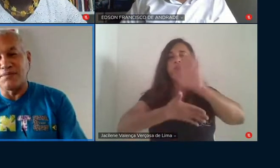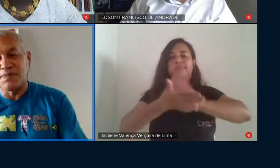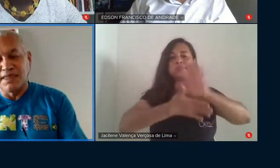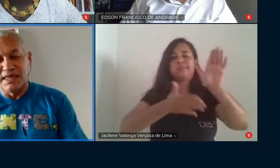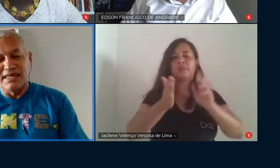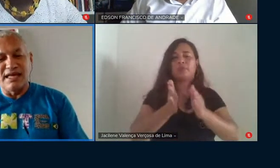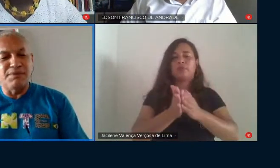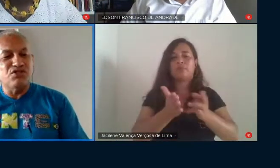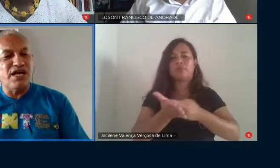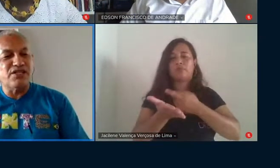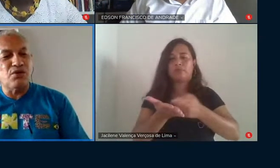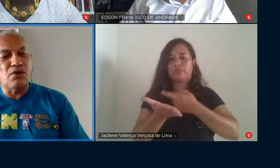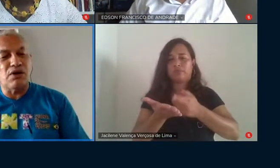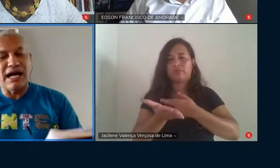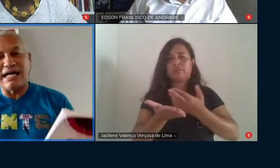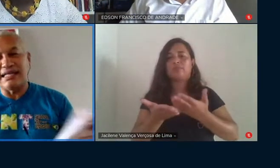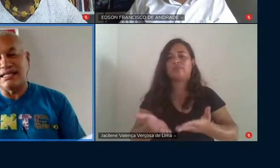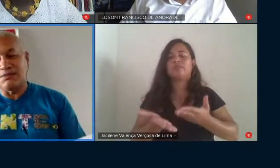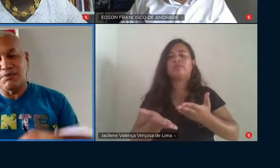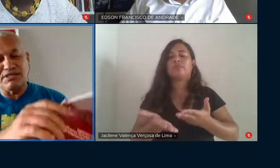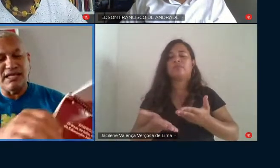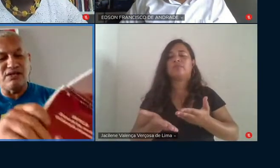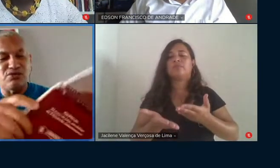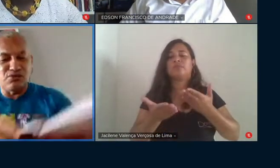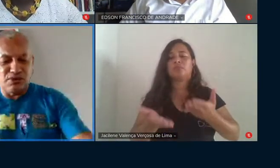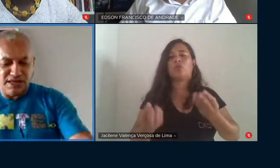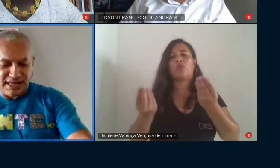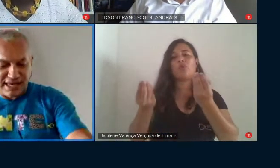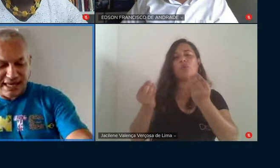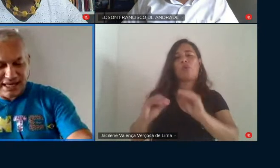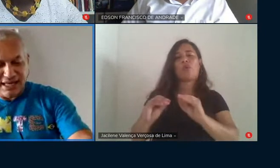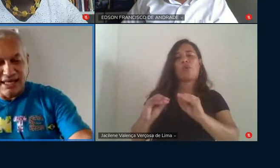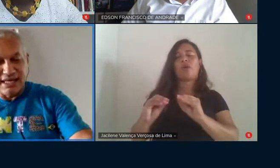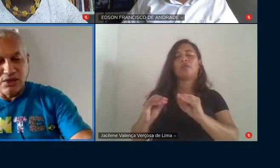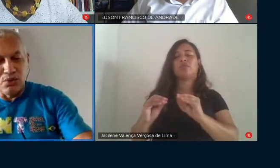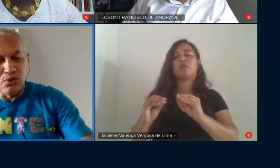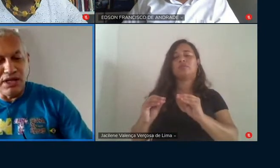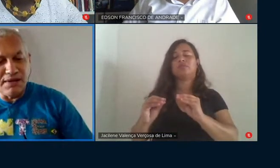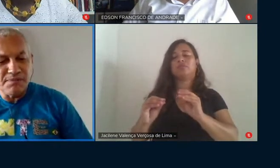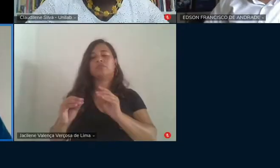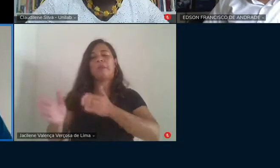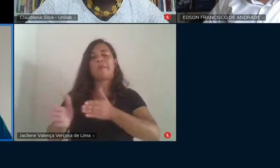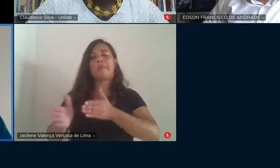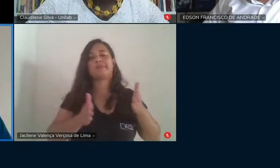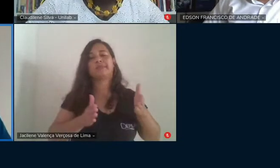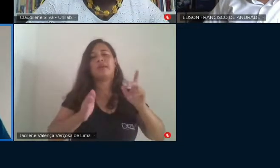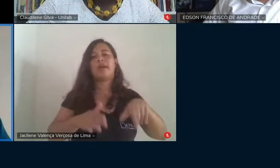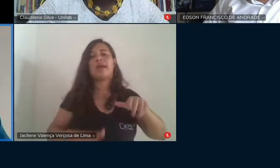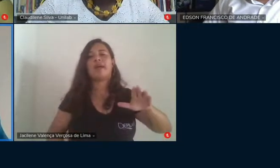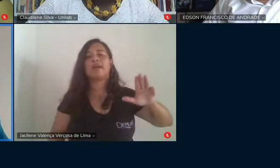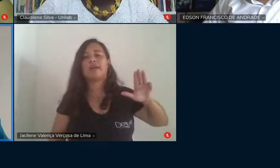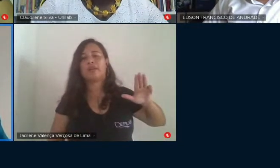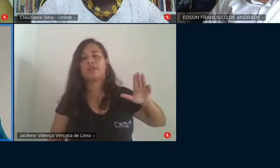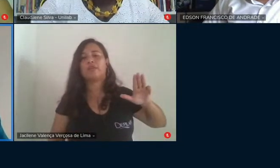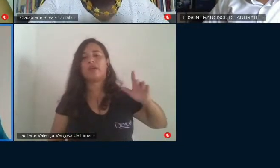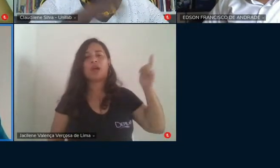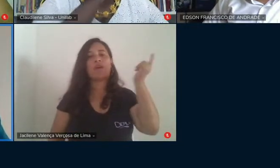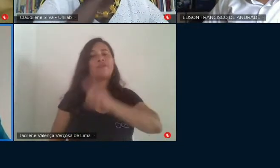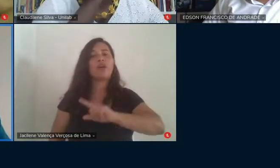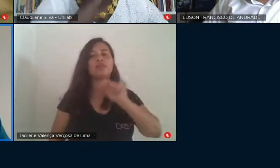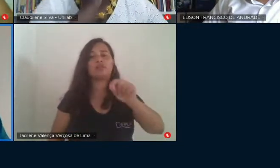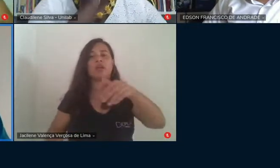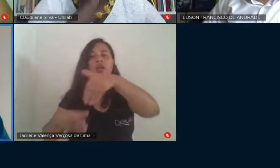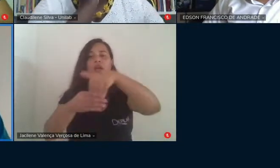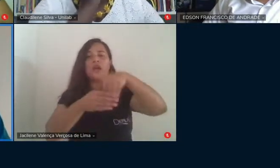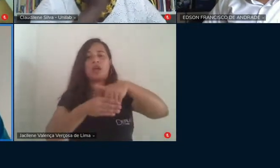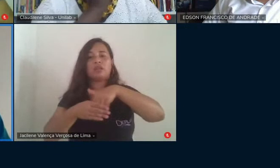Isto É. E a manchete colocada nesse processo é que Lula vence eleição